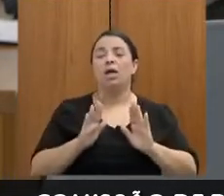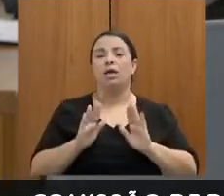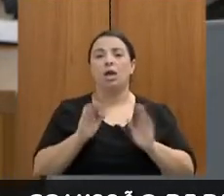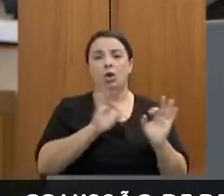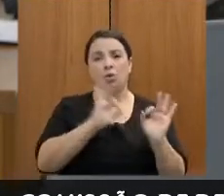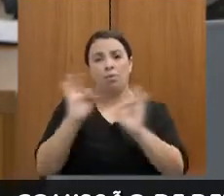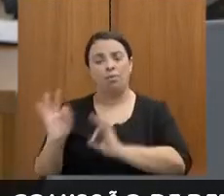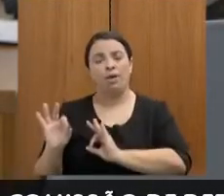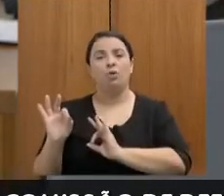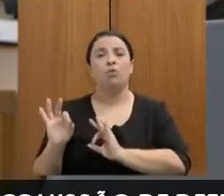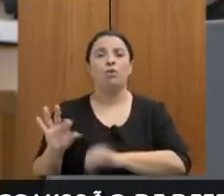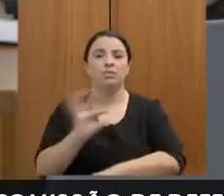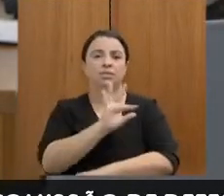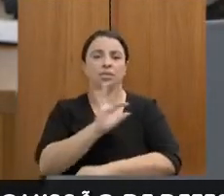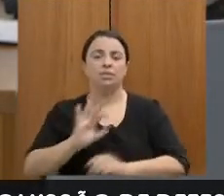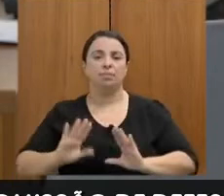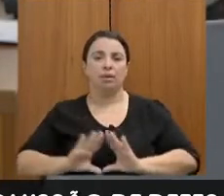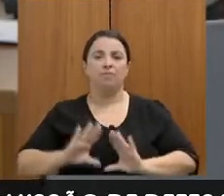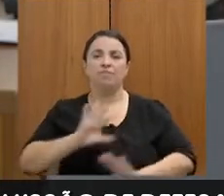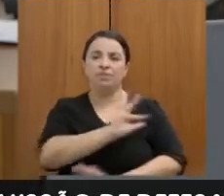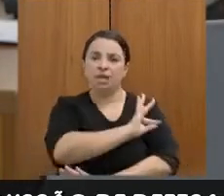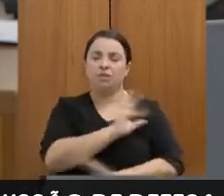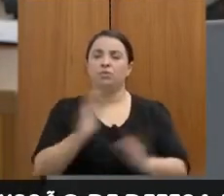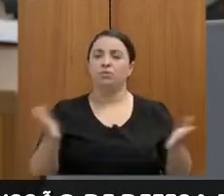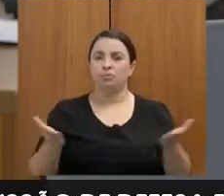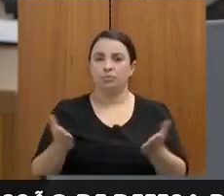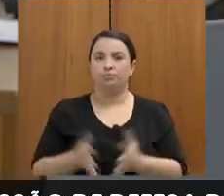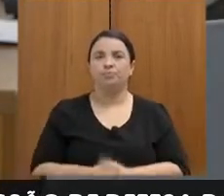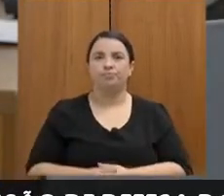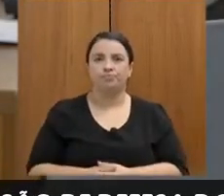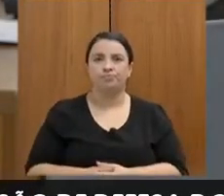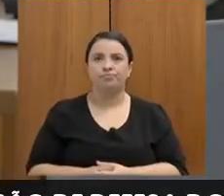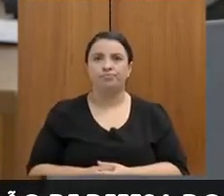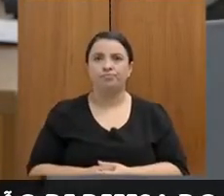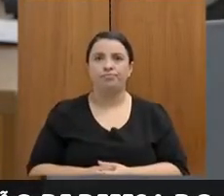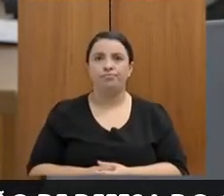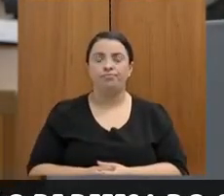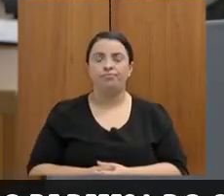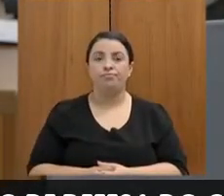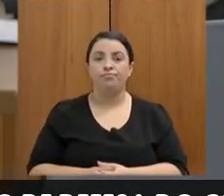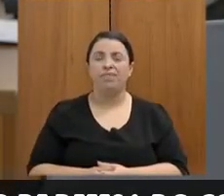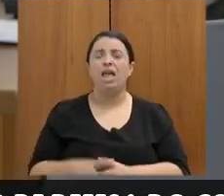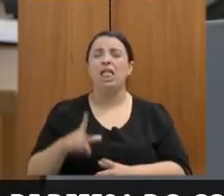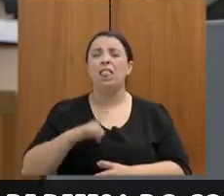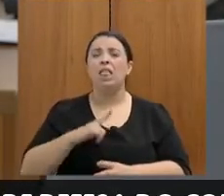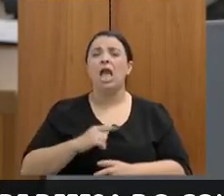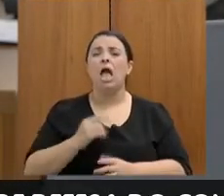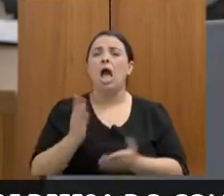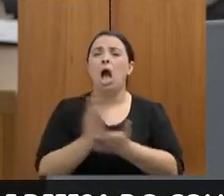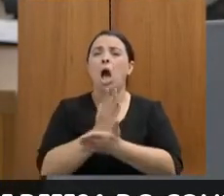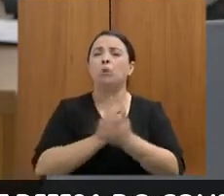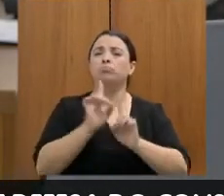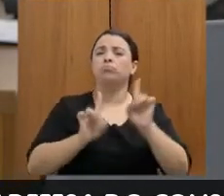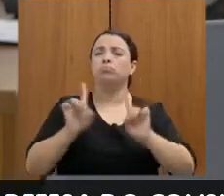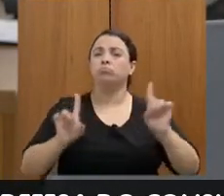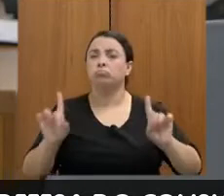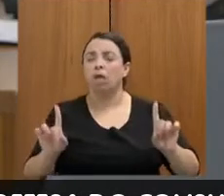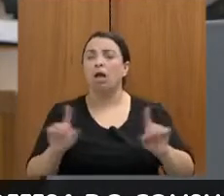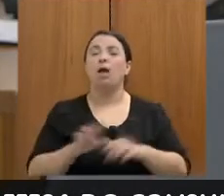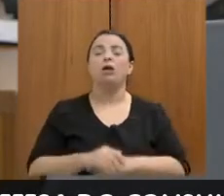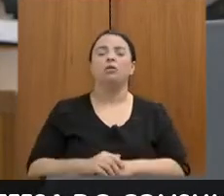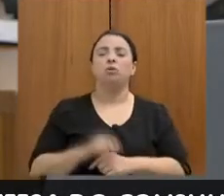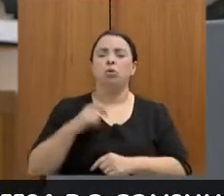hoje. Eu gostaria de trazer alguns dados. Além do que foi apresentado aqui, a gente já viu